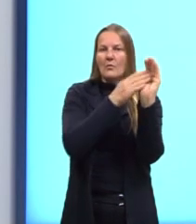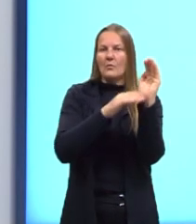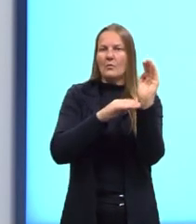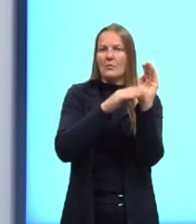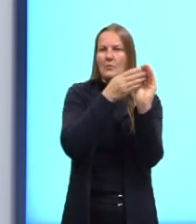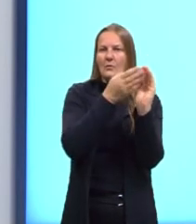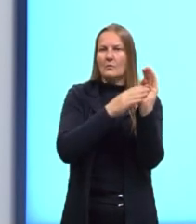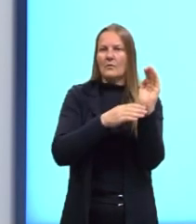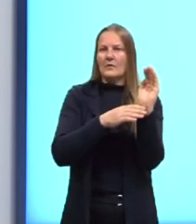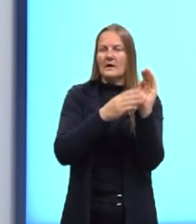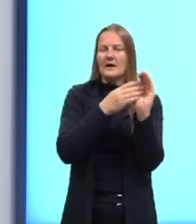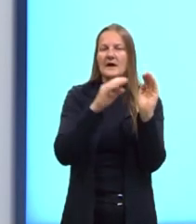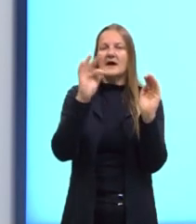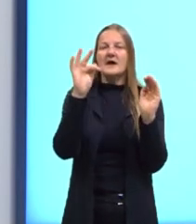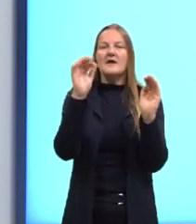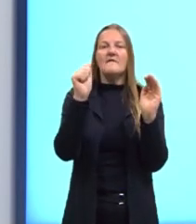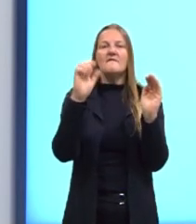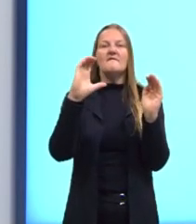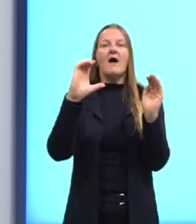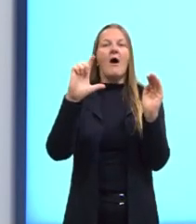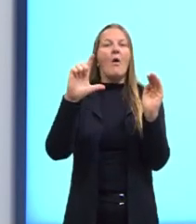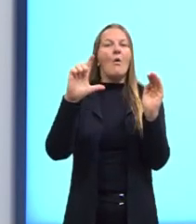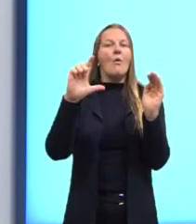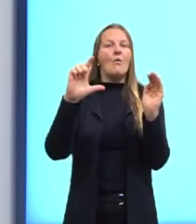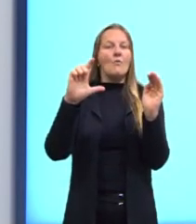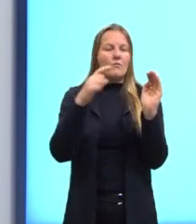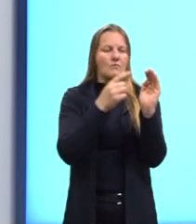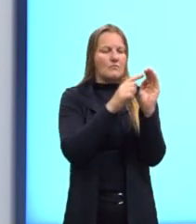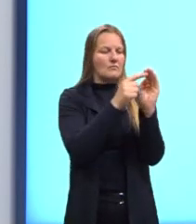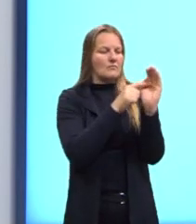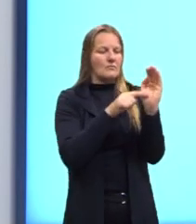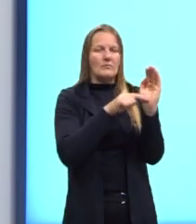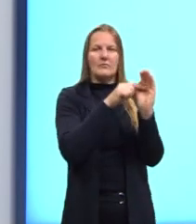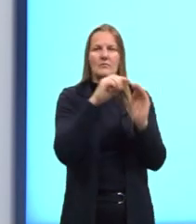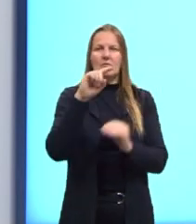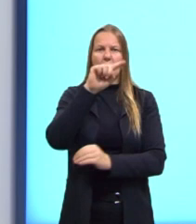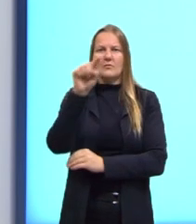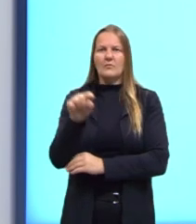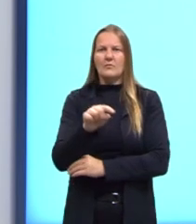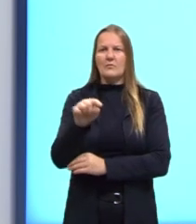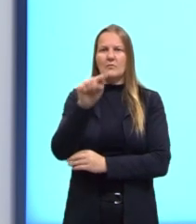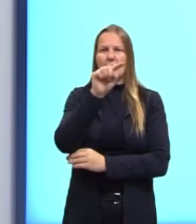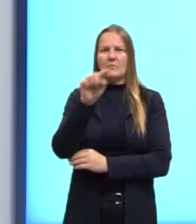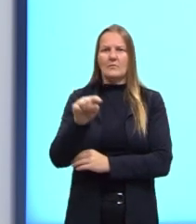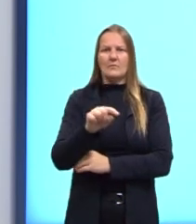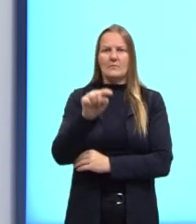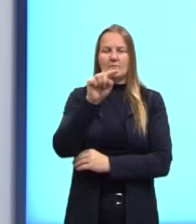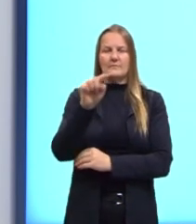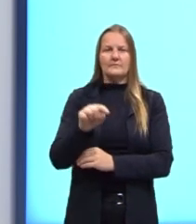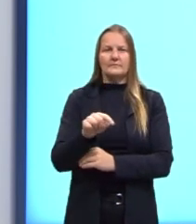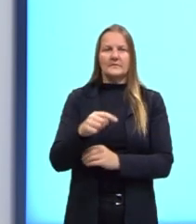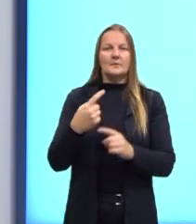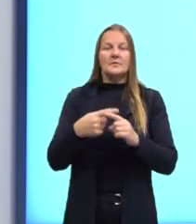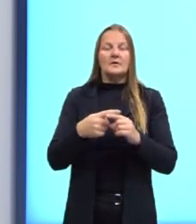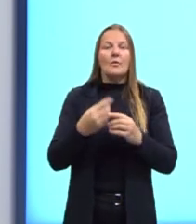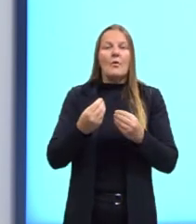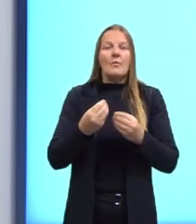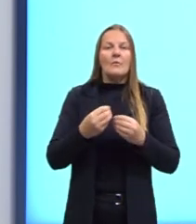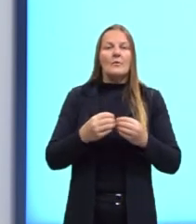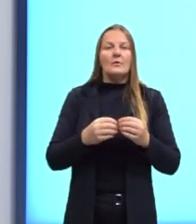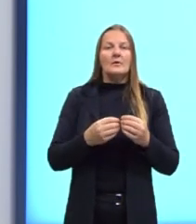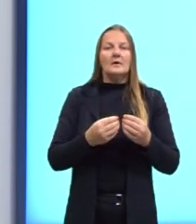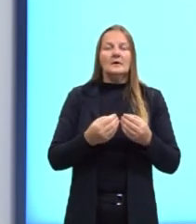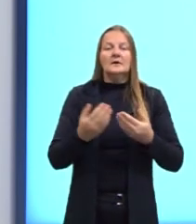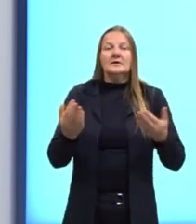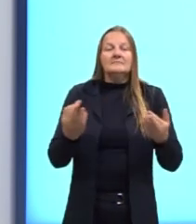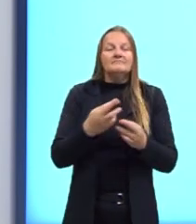de anemia falciforme. Falciforme. Então, essa forma aqui vai dificultar o transporte dela na